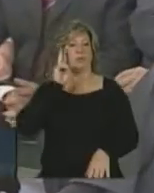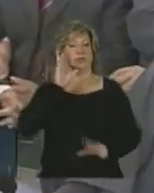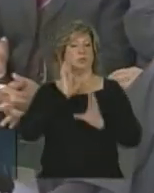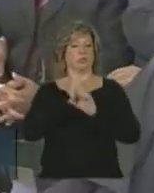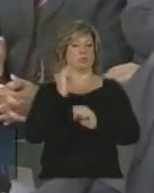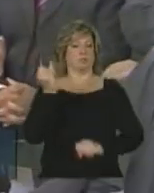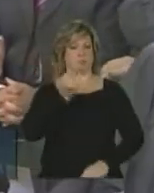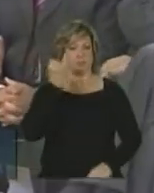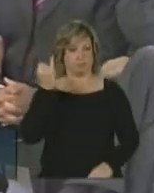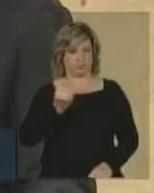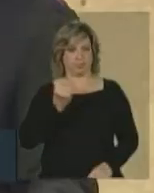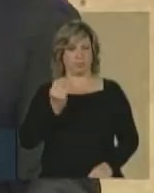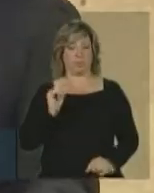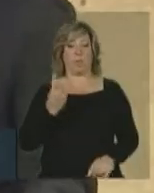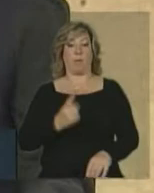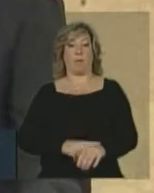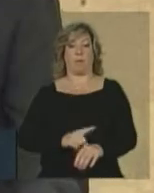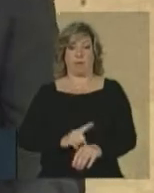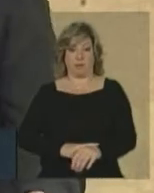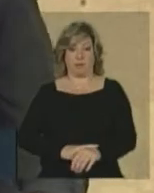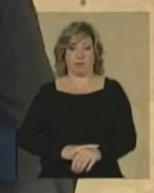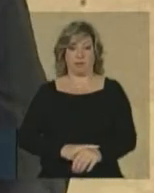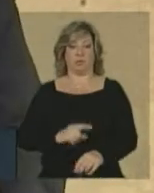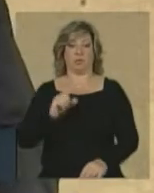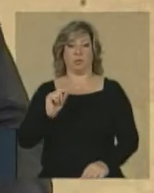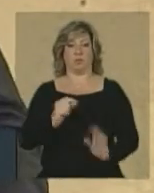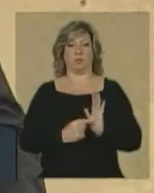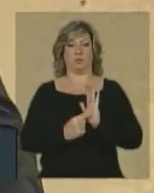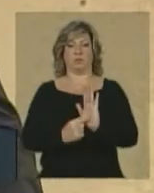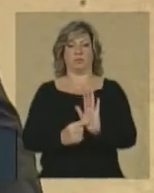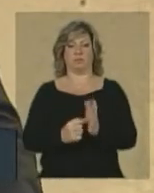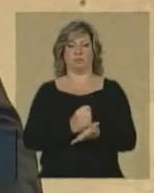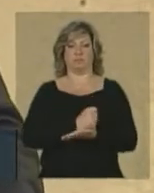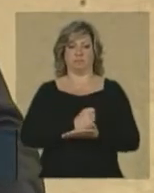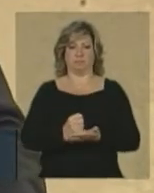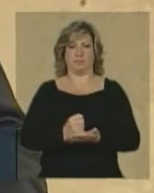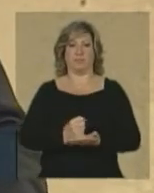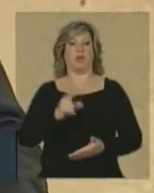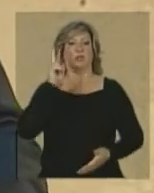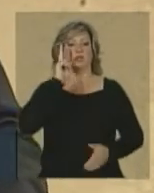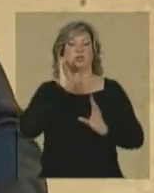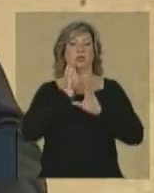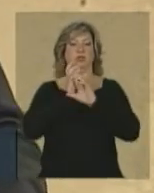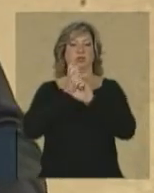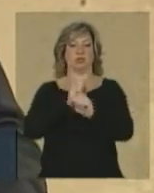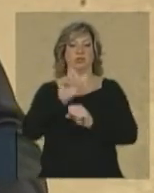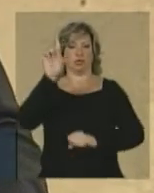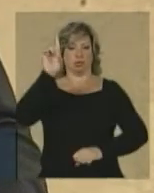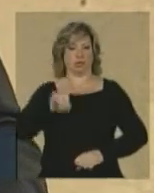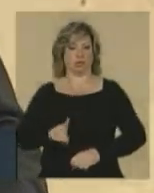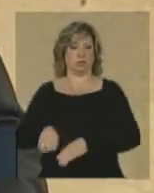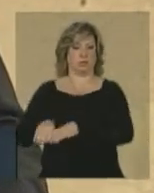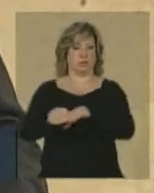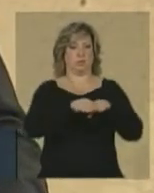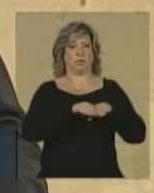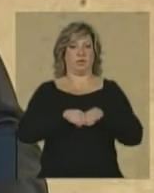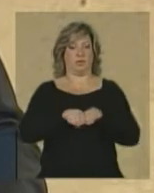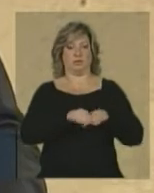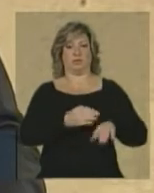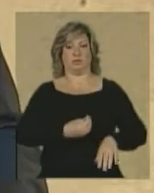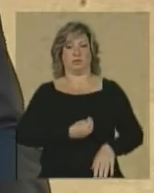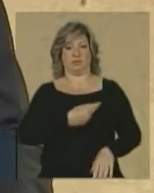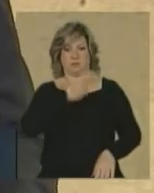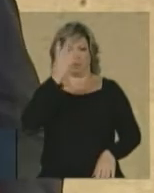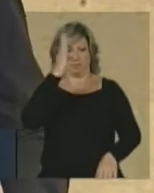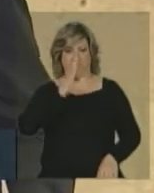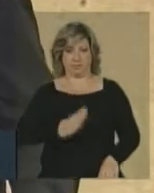Um momento que marca a história da democracia brasileira, que